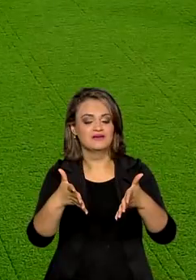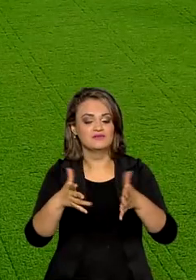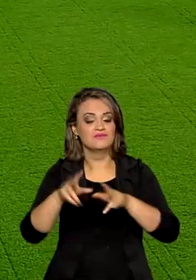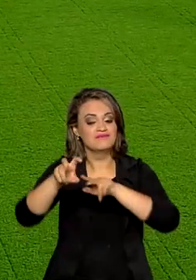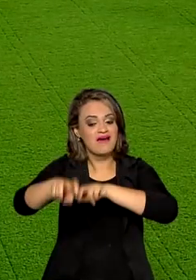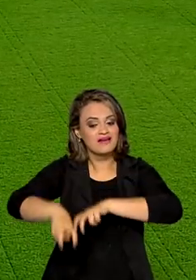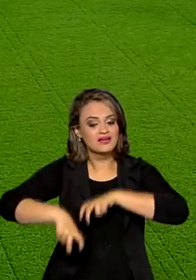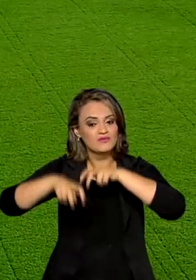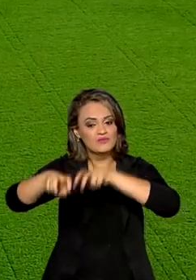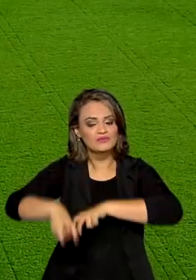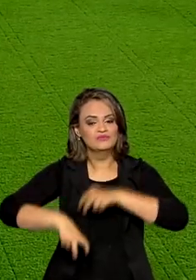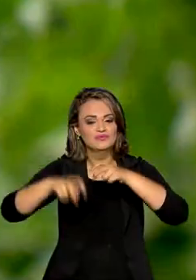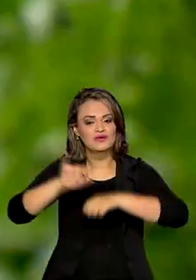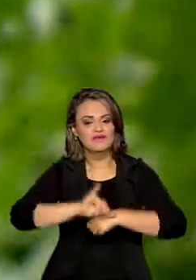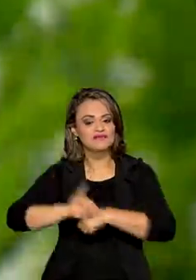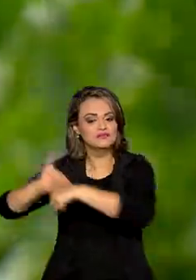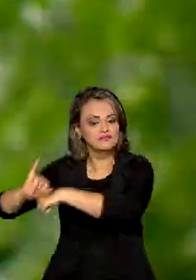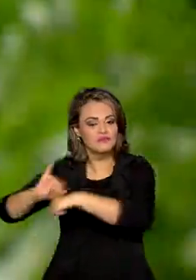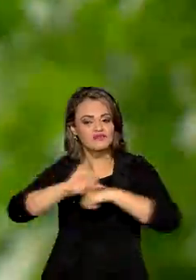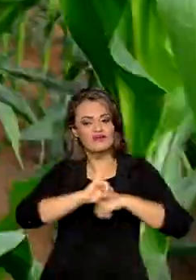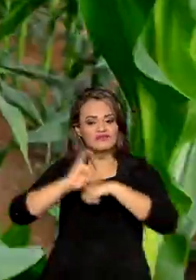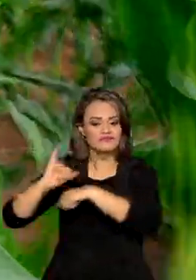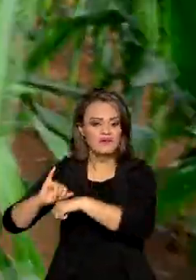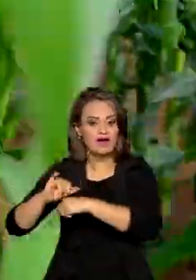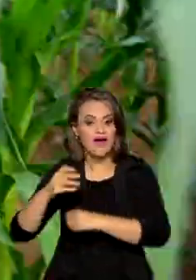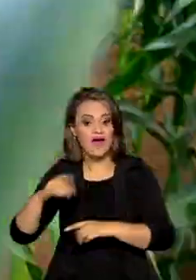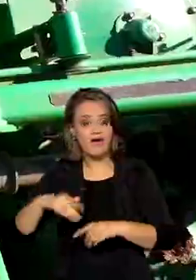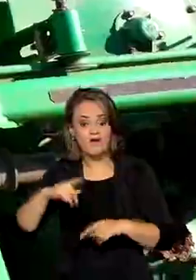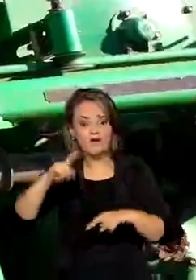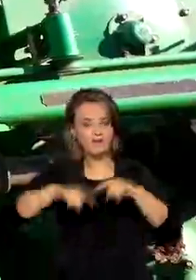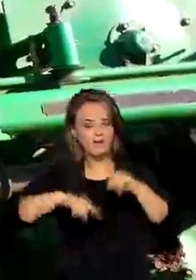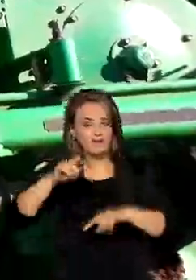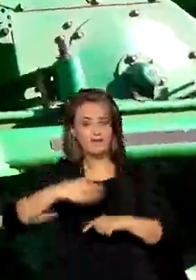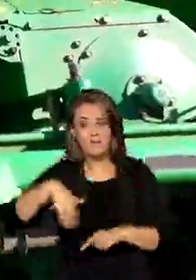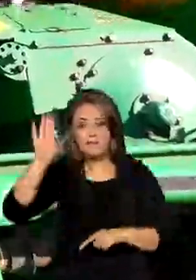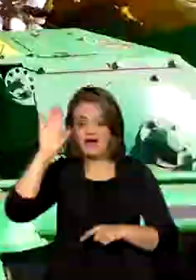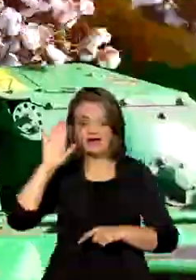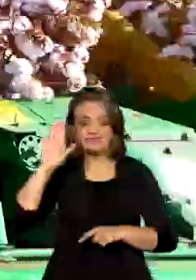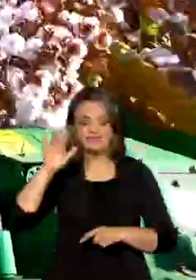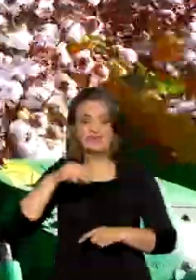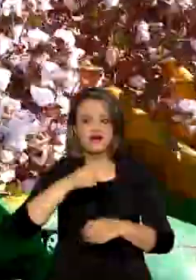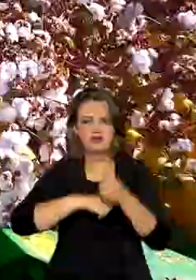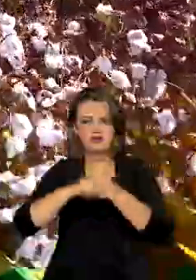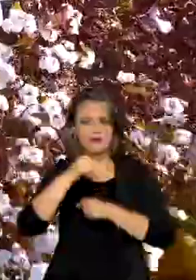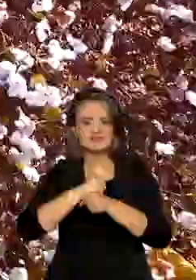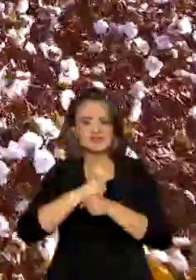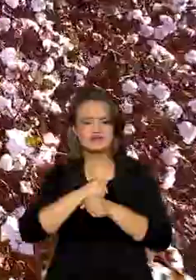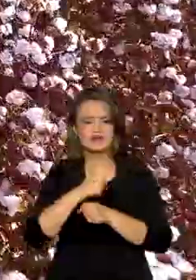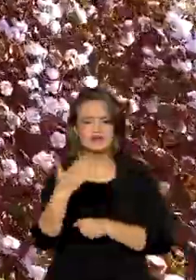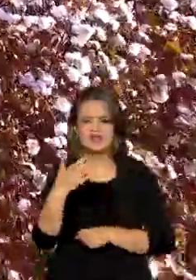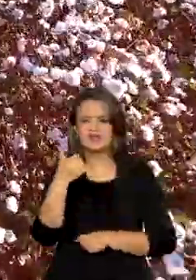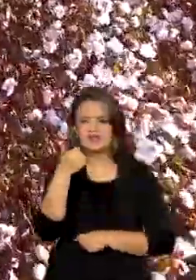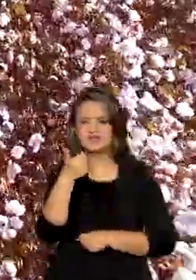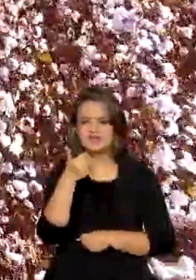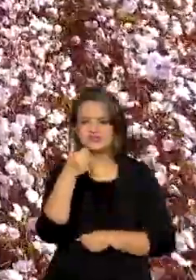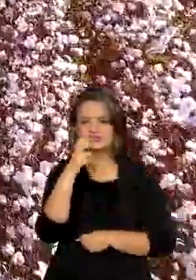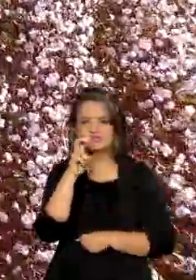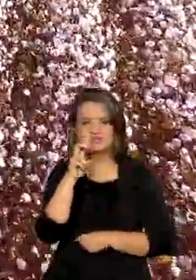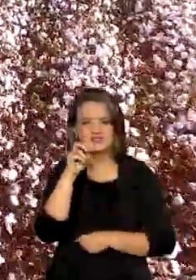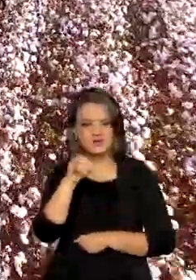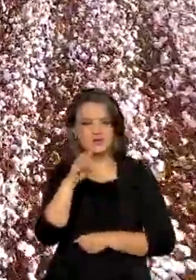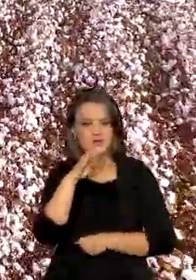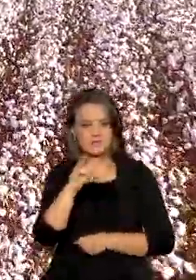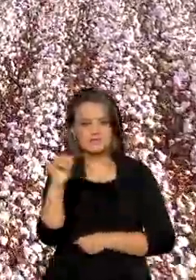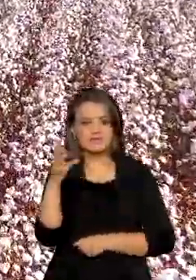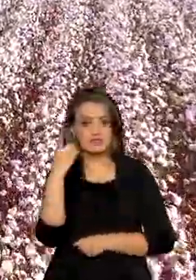agricultura nas exportações. Grande parte do superávit que o Brasil teve no ano passado, em torno de 50 bilhões de